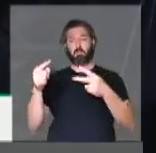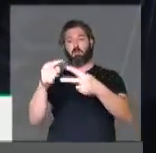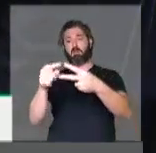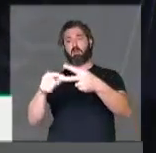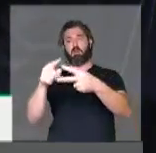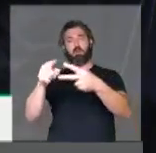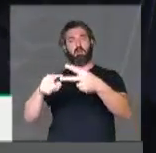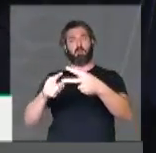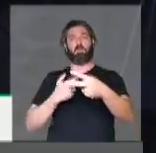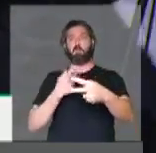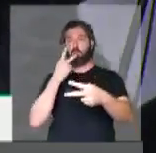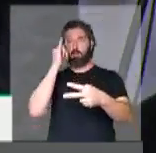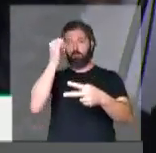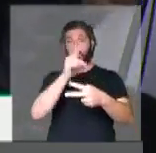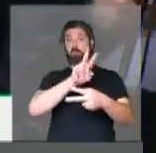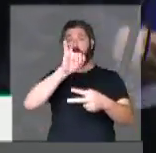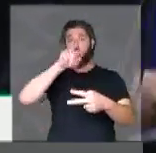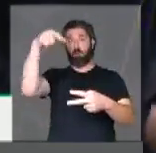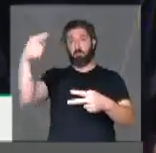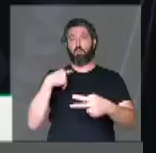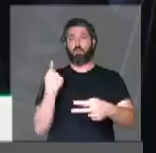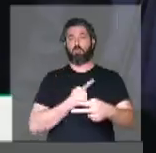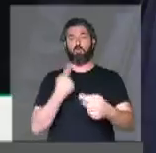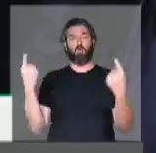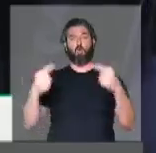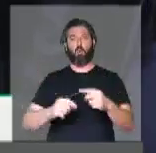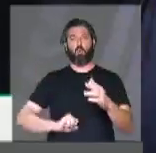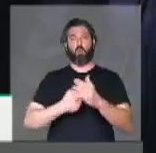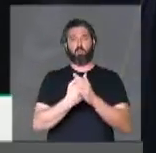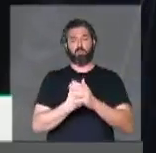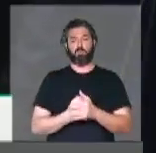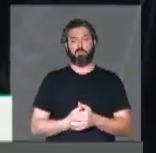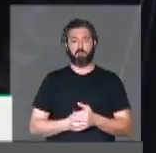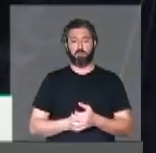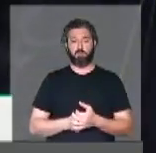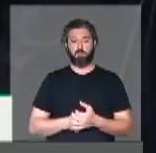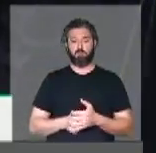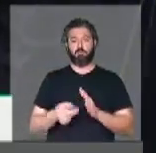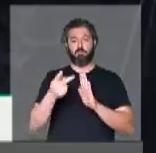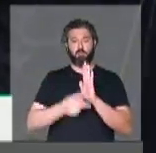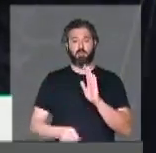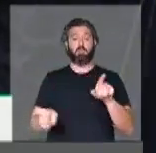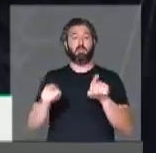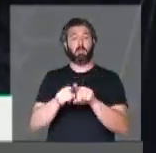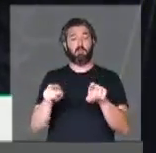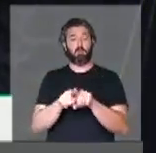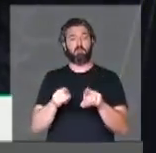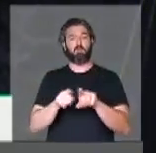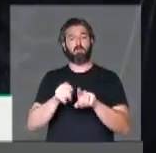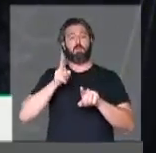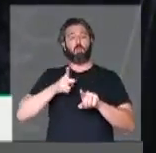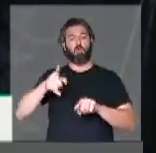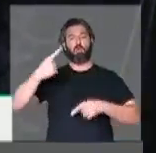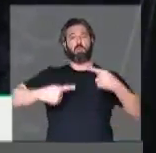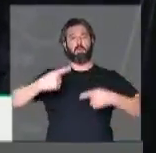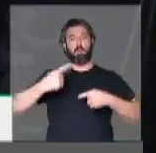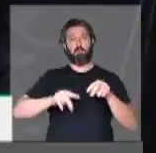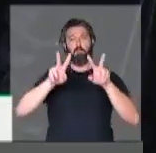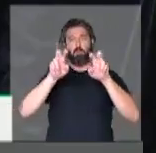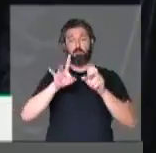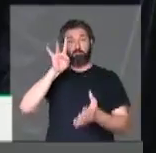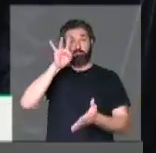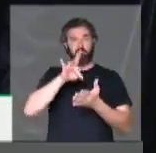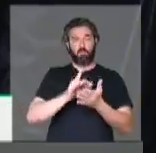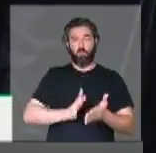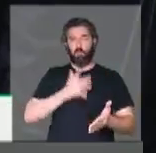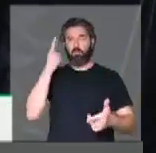a esses dois pontos, já quero deixar registrado a nossa oposição de obstrução a esses projetos e, ao mesmo tempo, mantendo o debate sobre